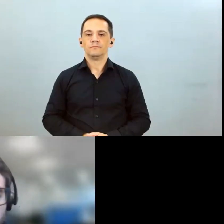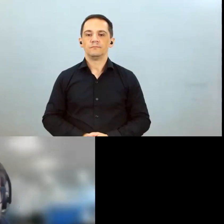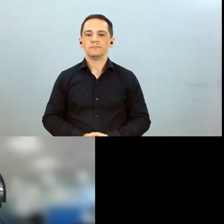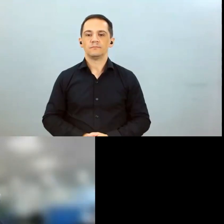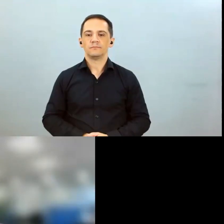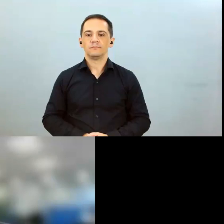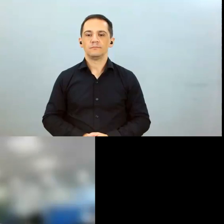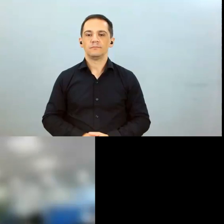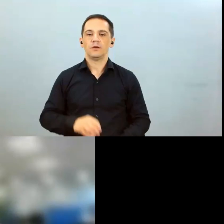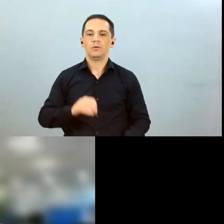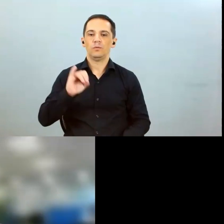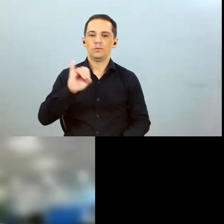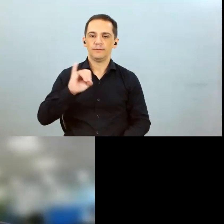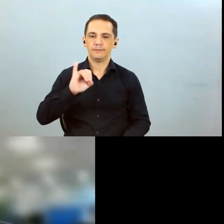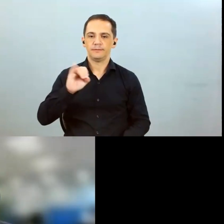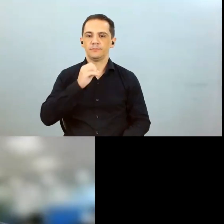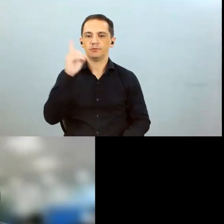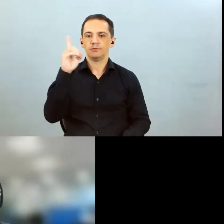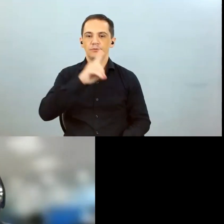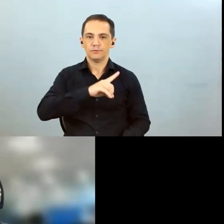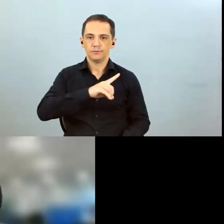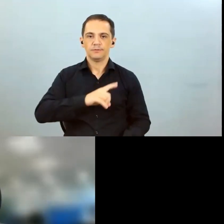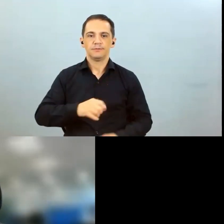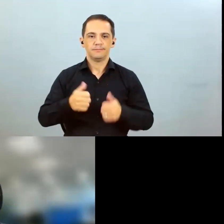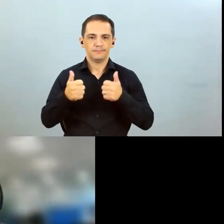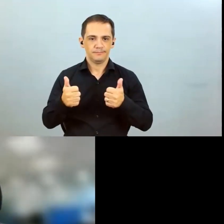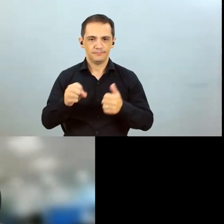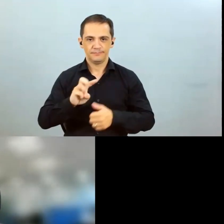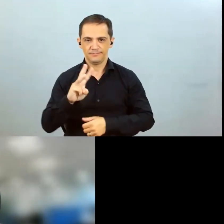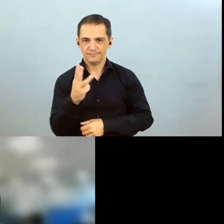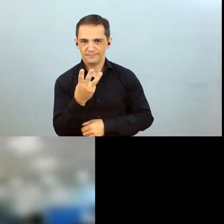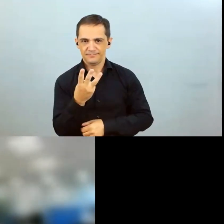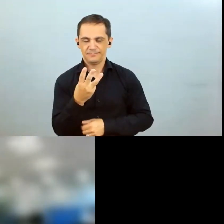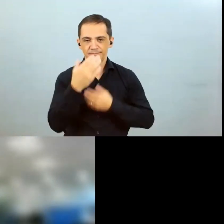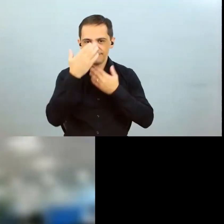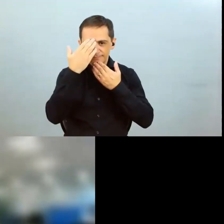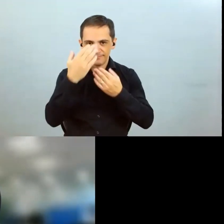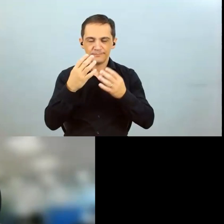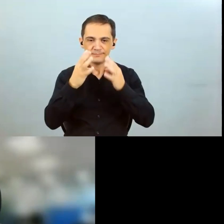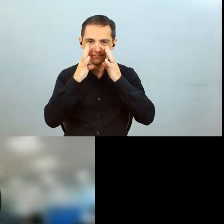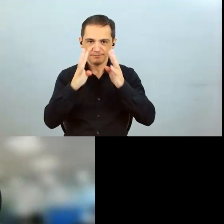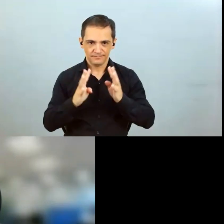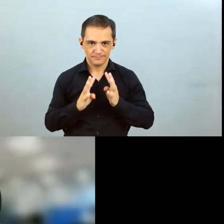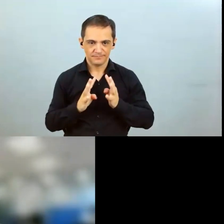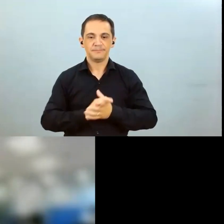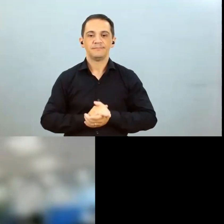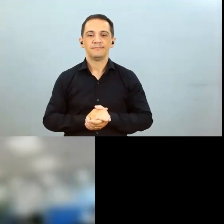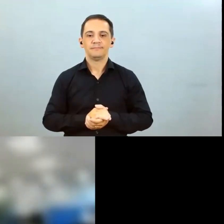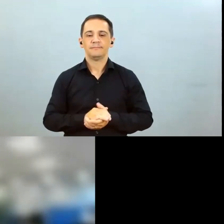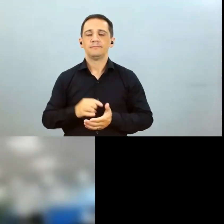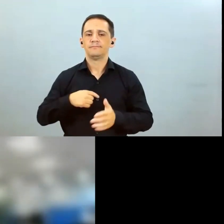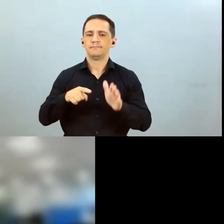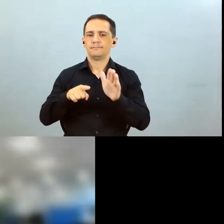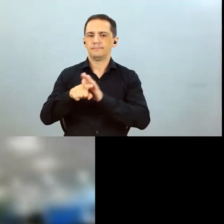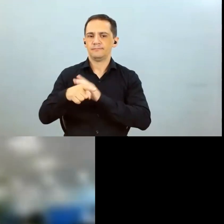Oi pessoal, bom dia, bom dia Pavinato, Ivo, Elaim, obrigado pela pergunta. Eu queria fazer duas, a primeira é um follow